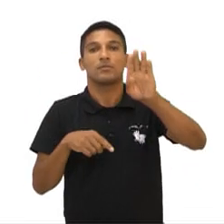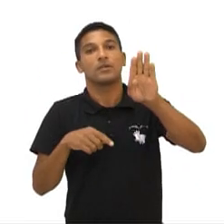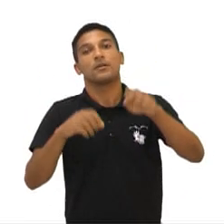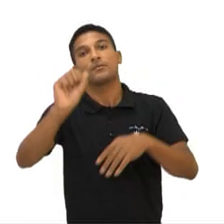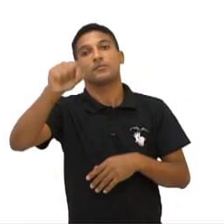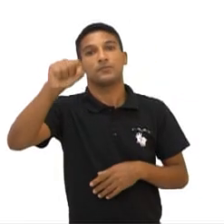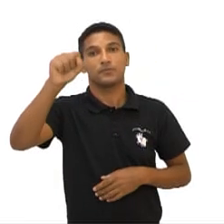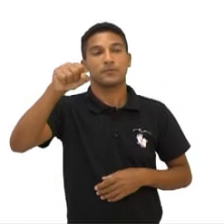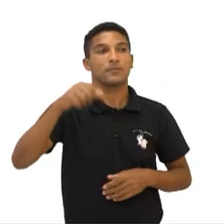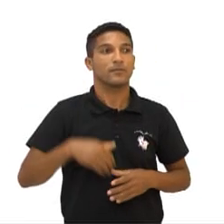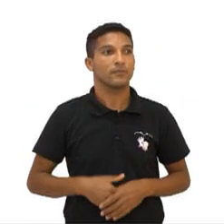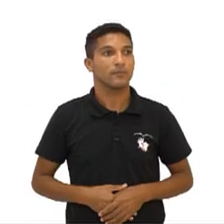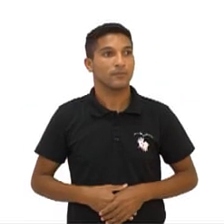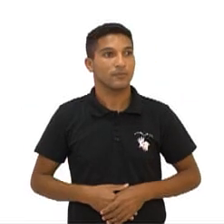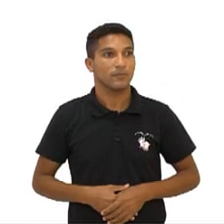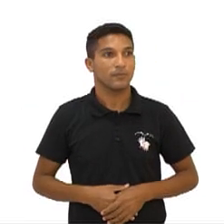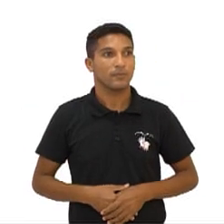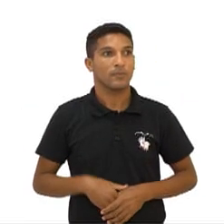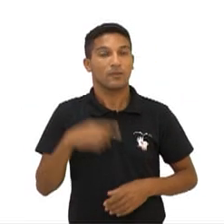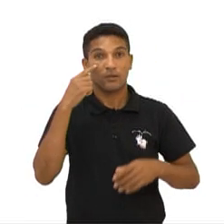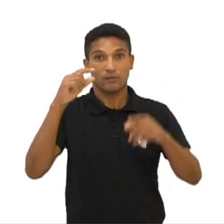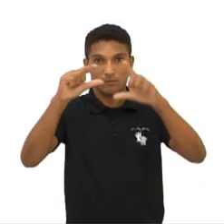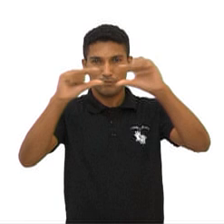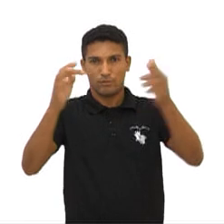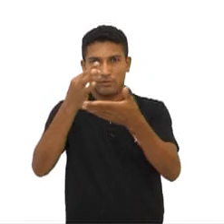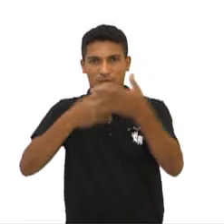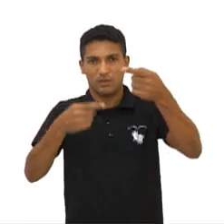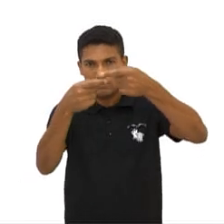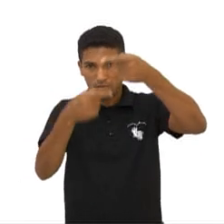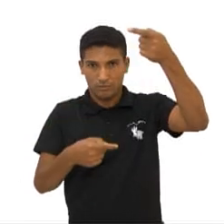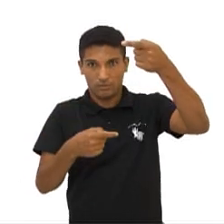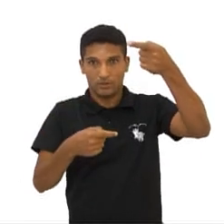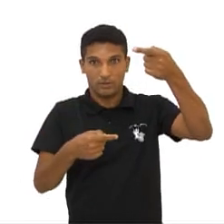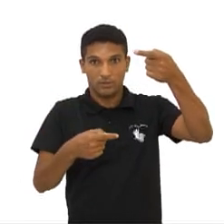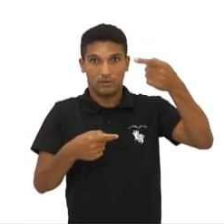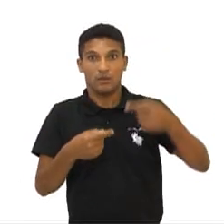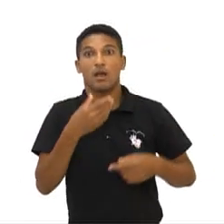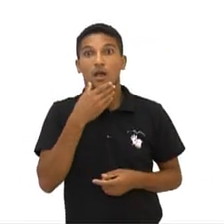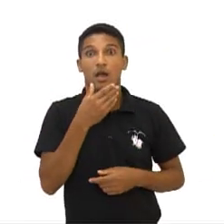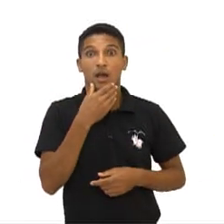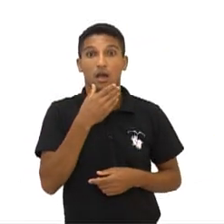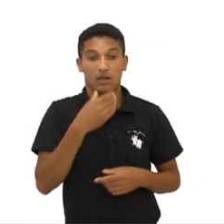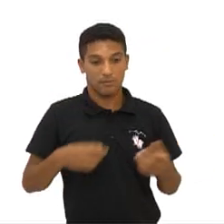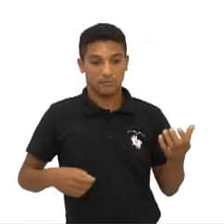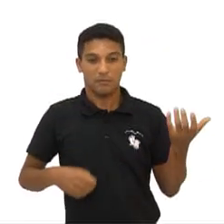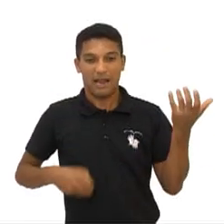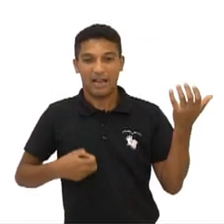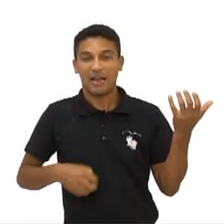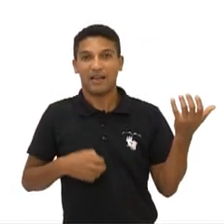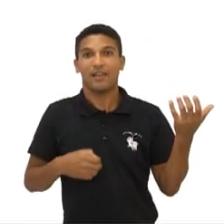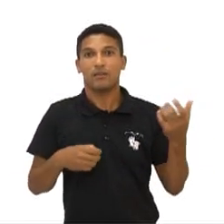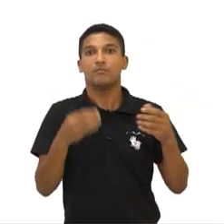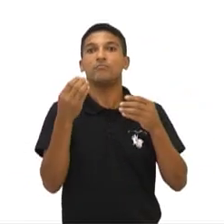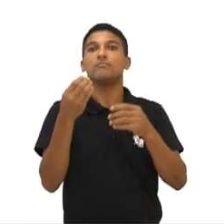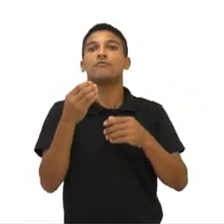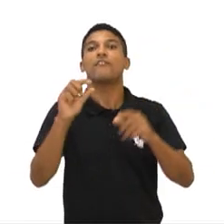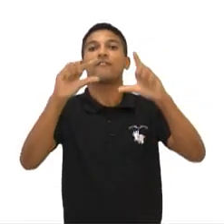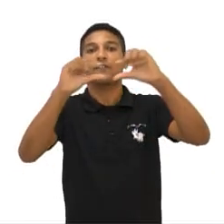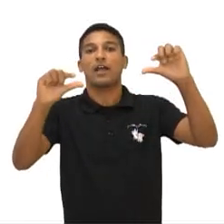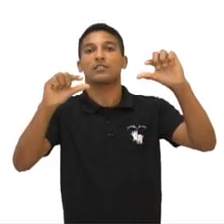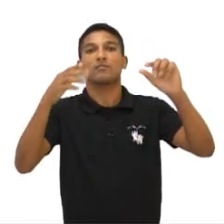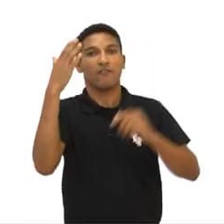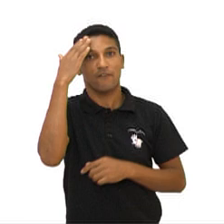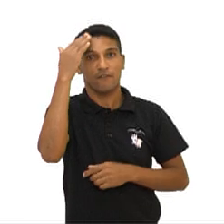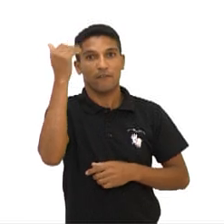Isso aí. Em seu texto, o Jimmy, os termos love, power e peace, eles são utilizados para